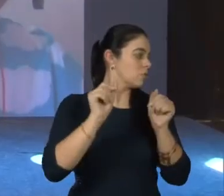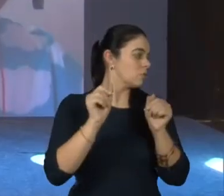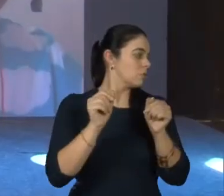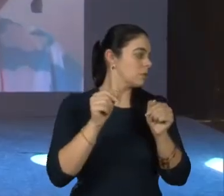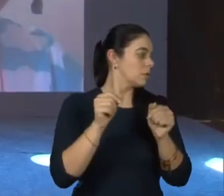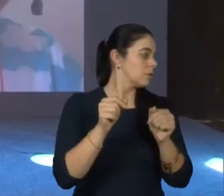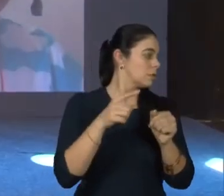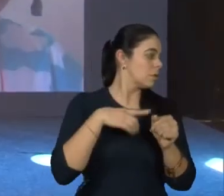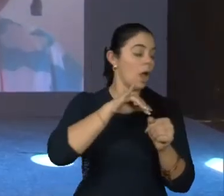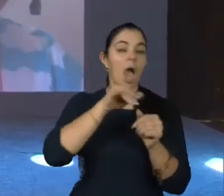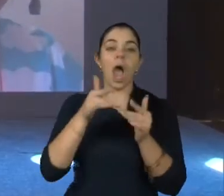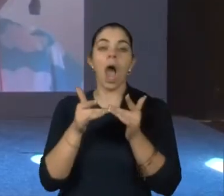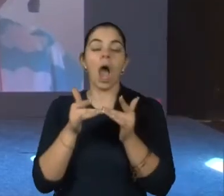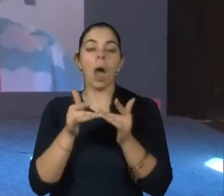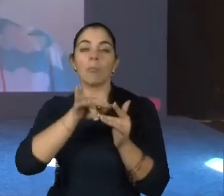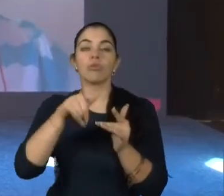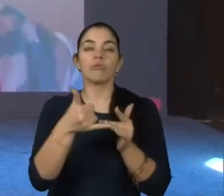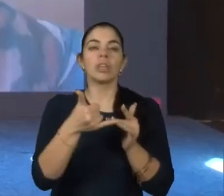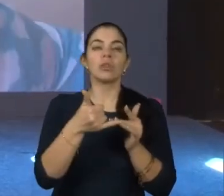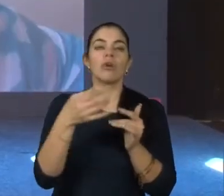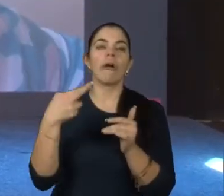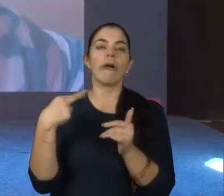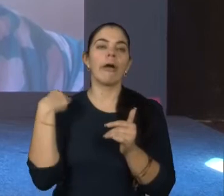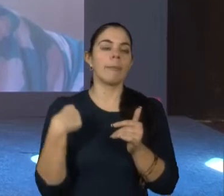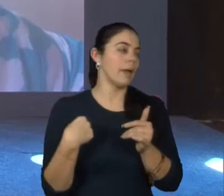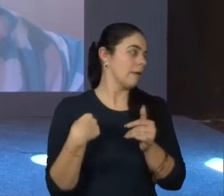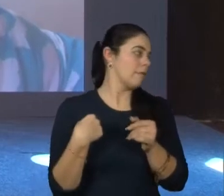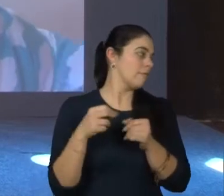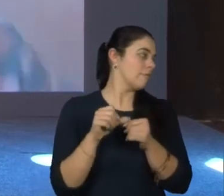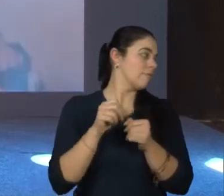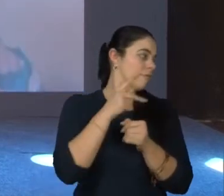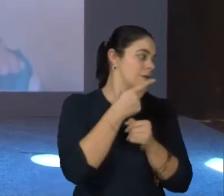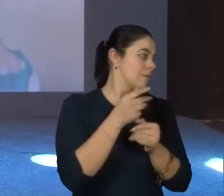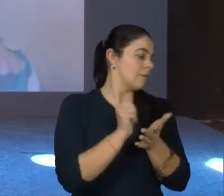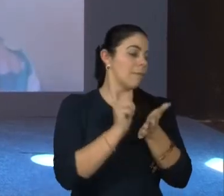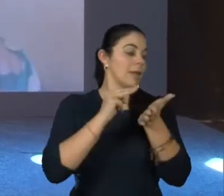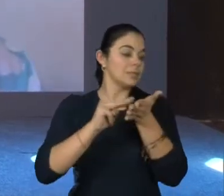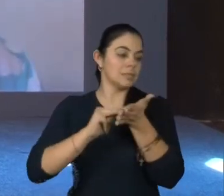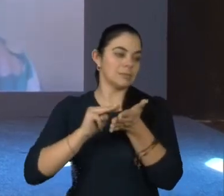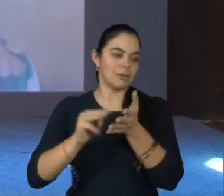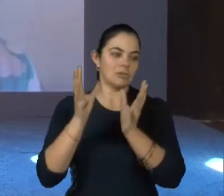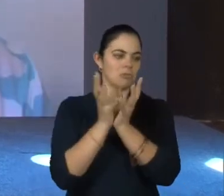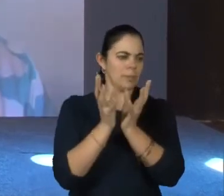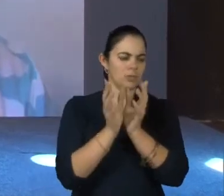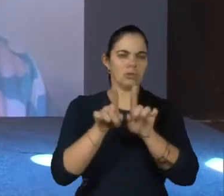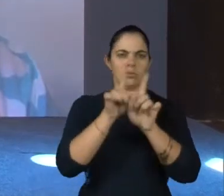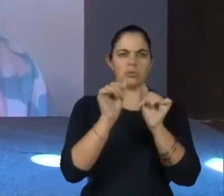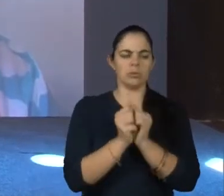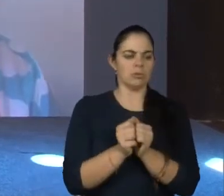Aproveitando, né, esse espaço, Rebeca, vamos deixar uma mensagem para essa galera toda que está assistindo,